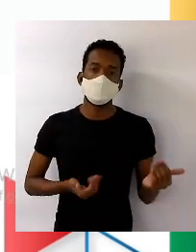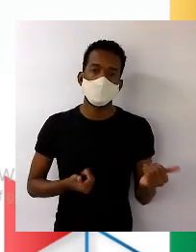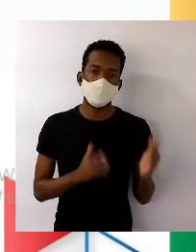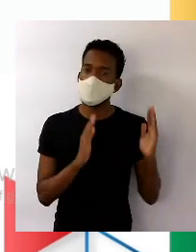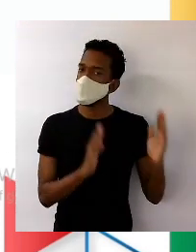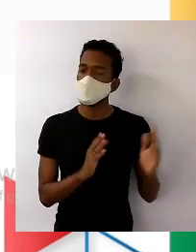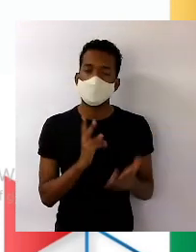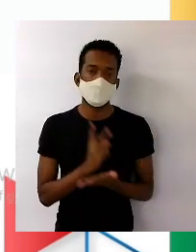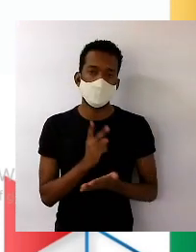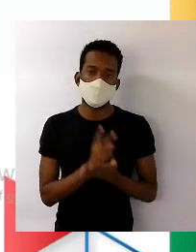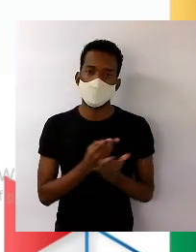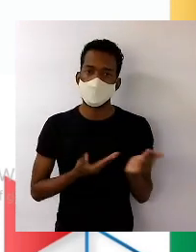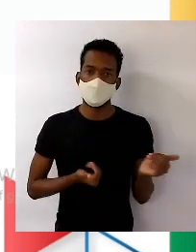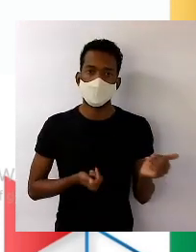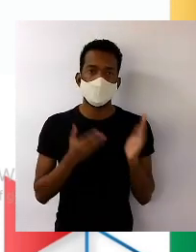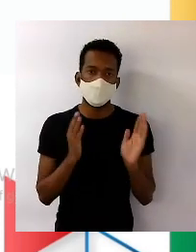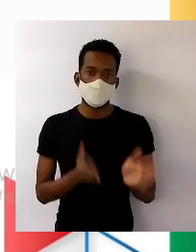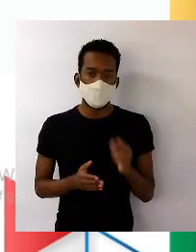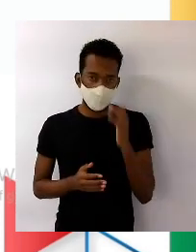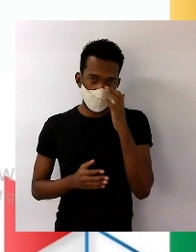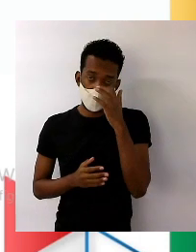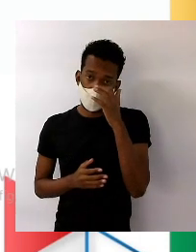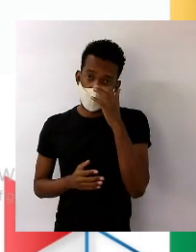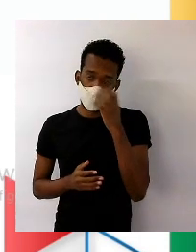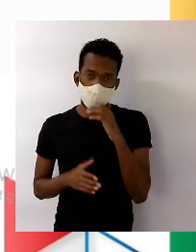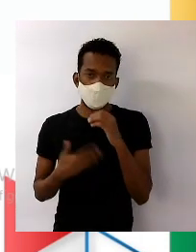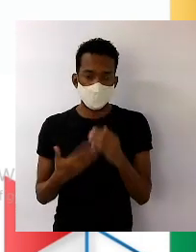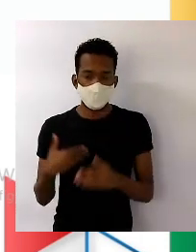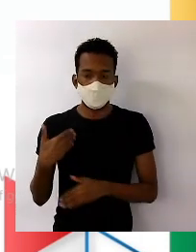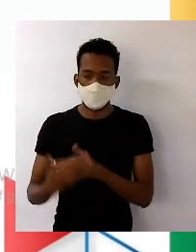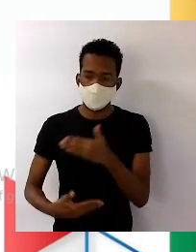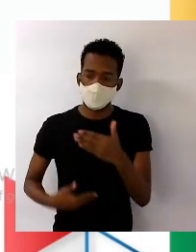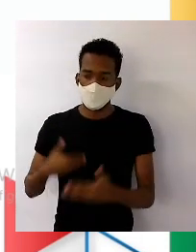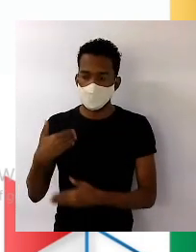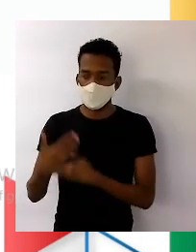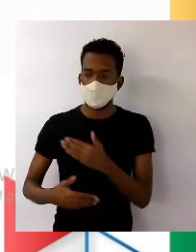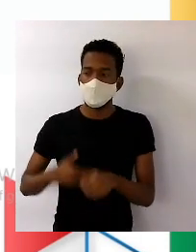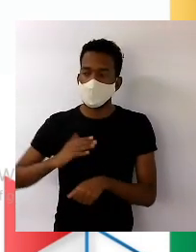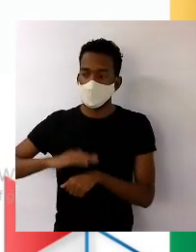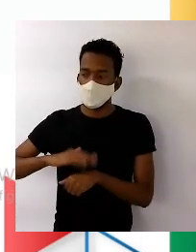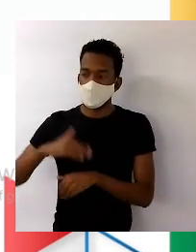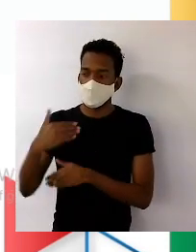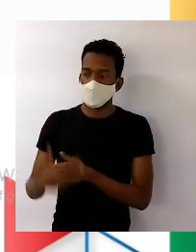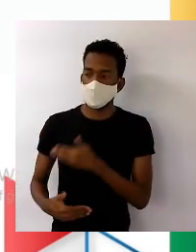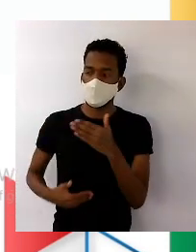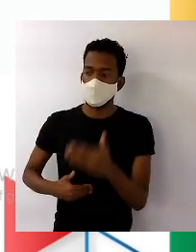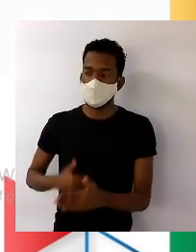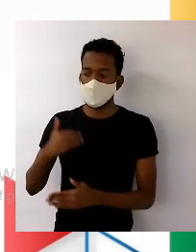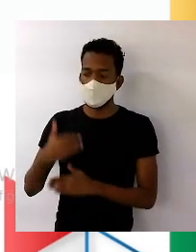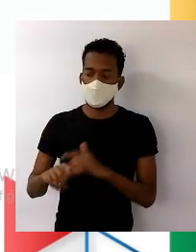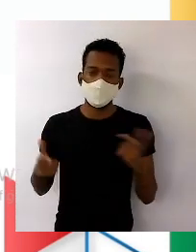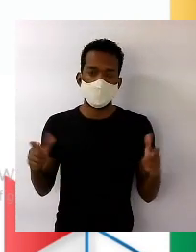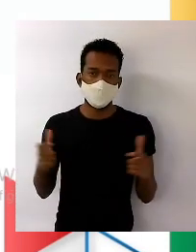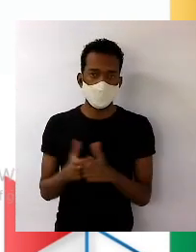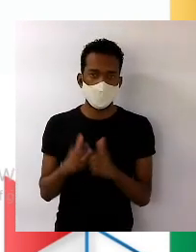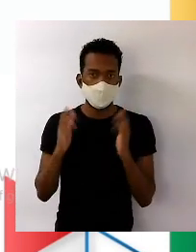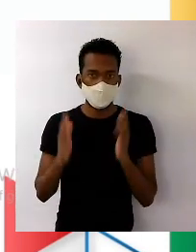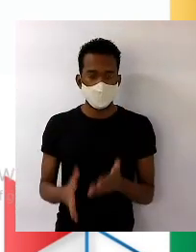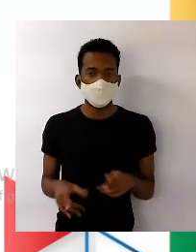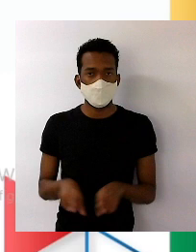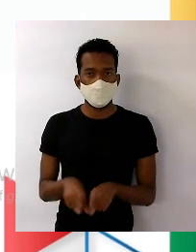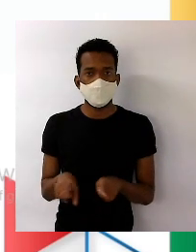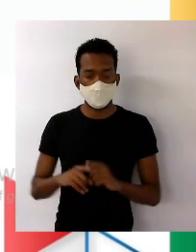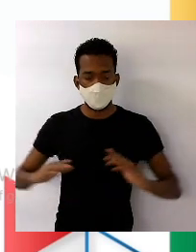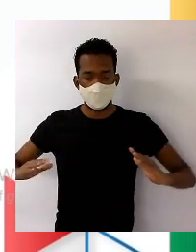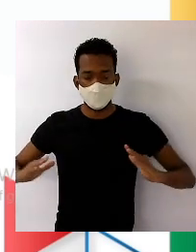ela ia compassar sempre se estreitando, estreitando, até chegar numa ponta